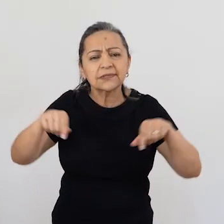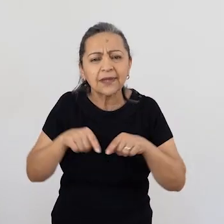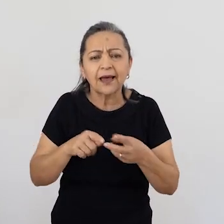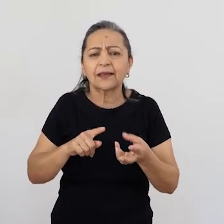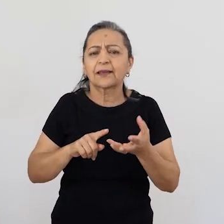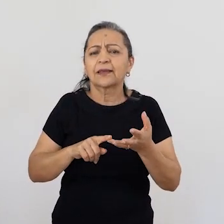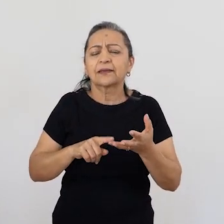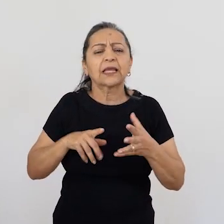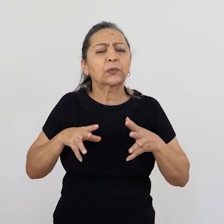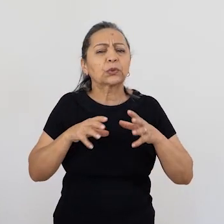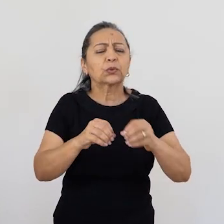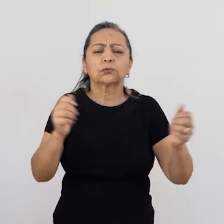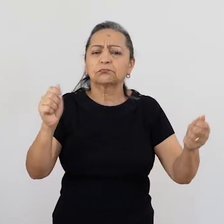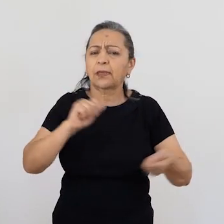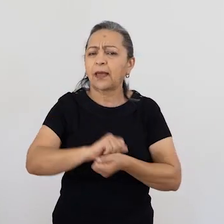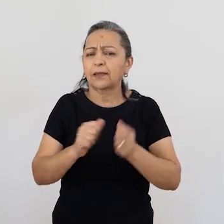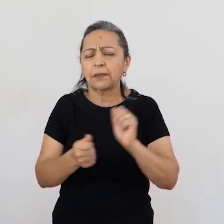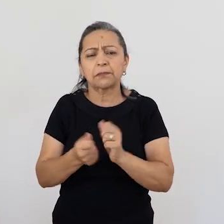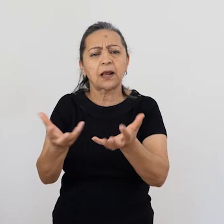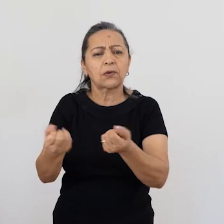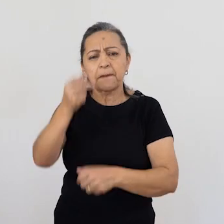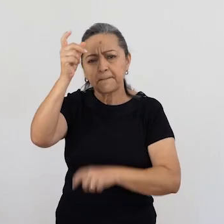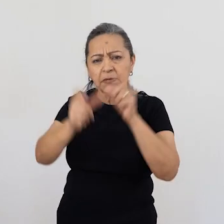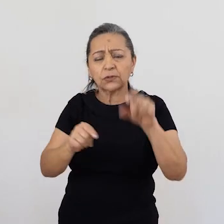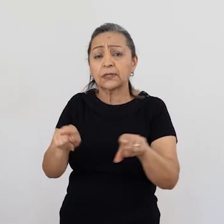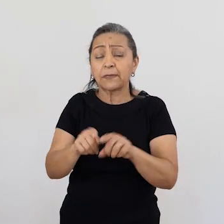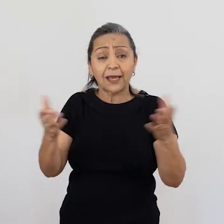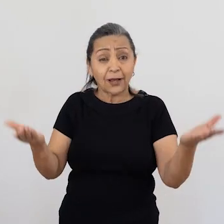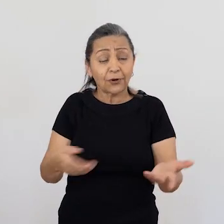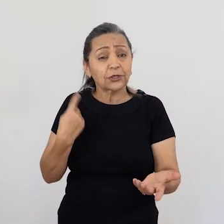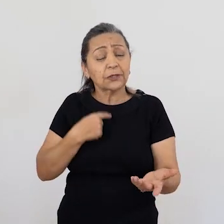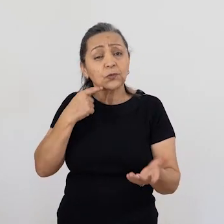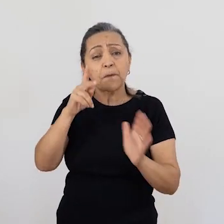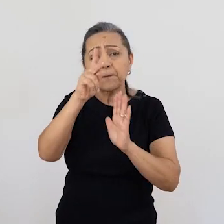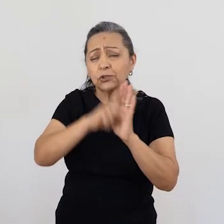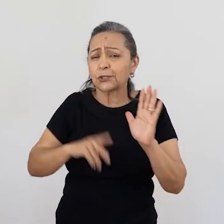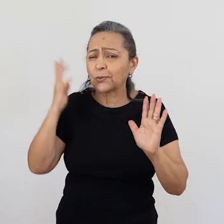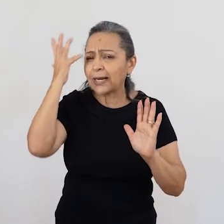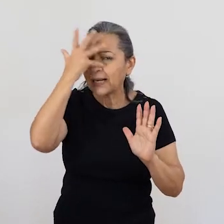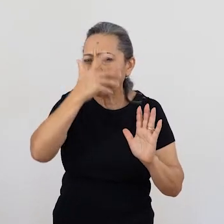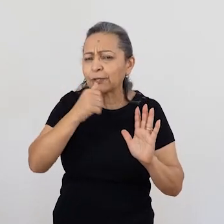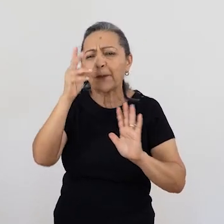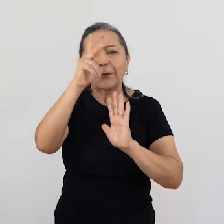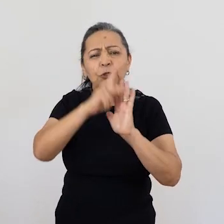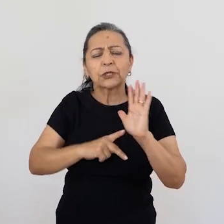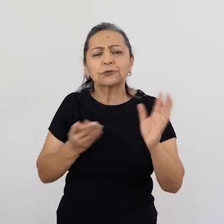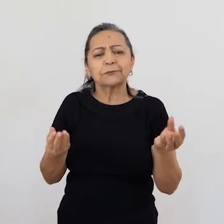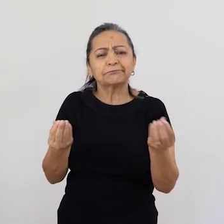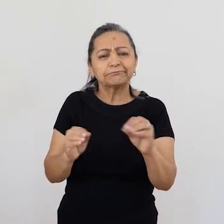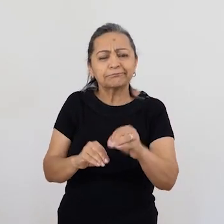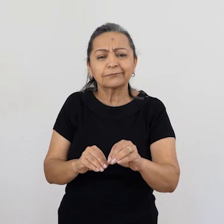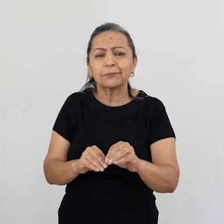auditório, nós temos sala, nós temos todas as condições para abrigar pessoas. Inclusive, agora nós estamos com um projeto